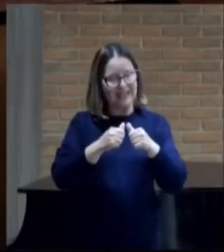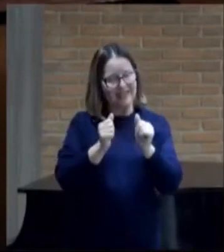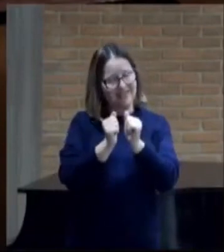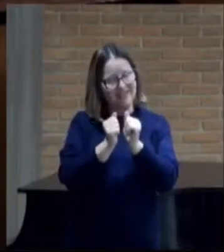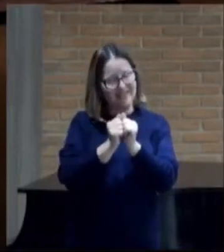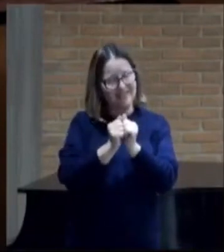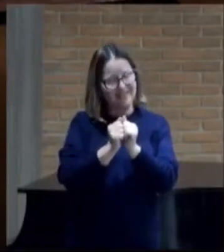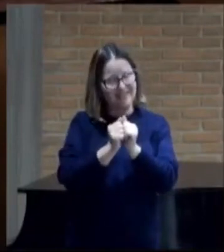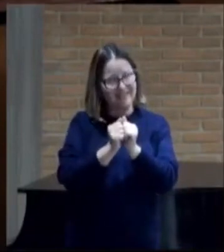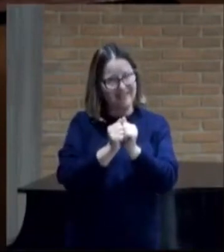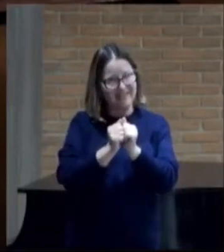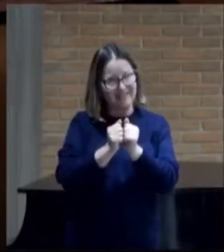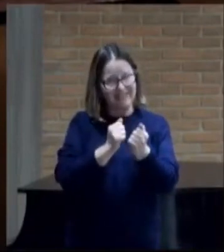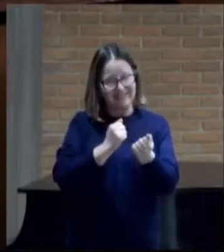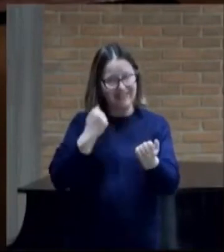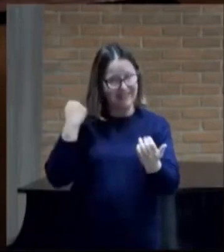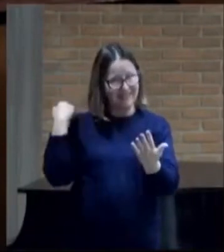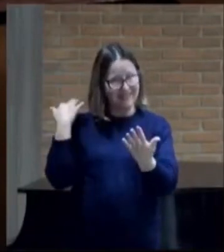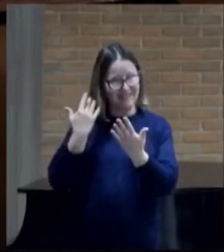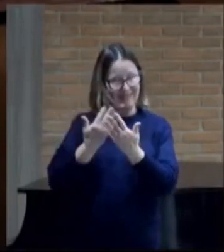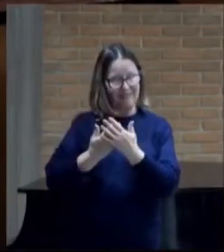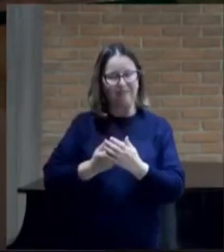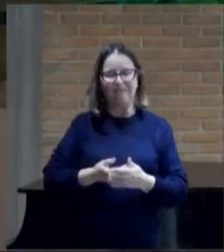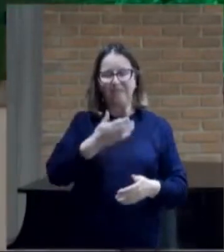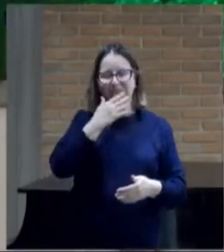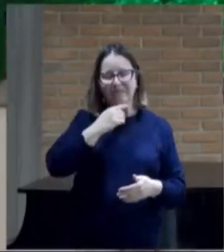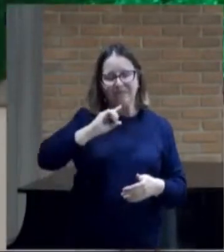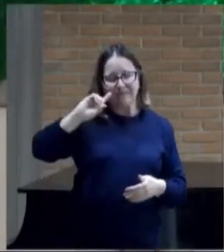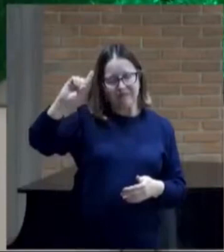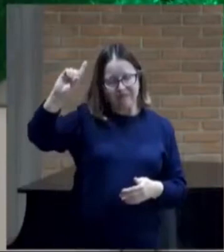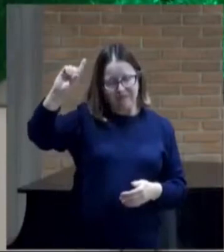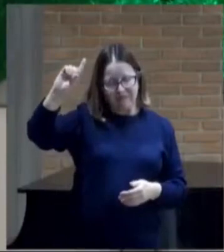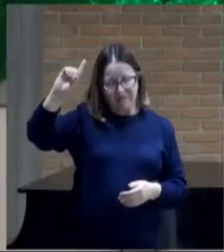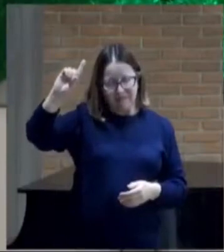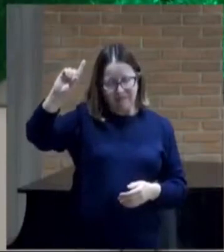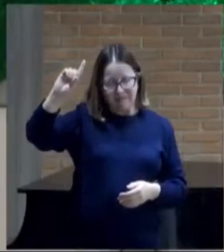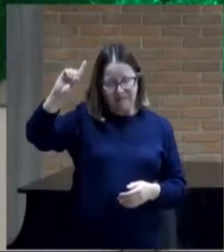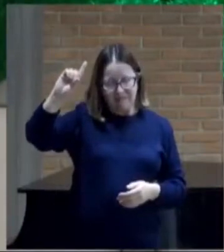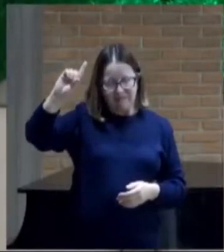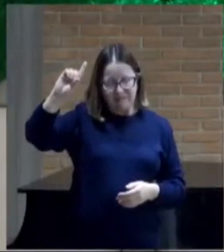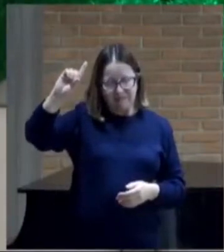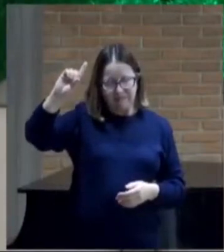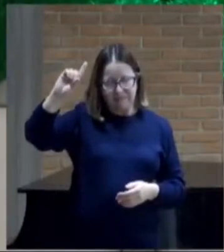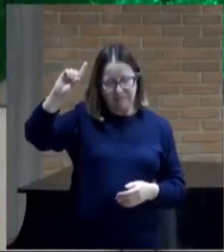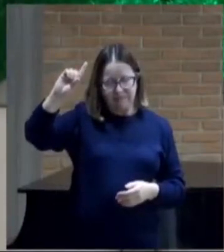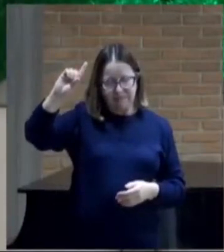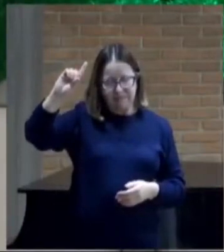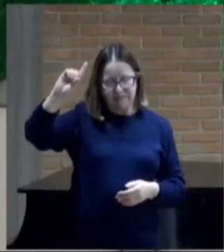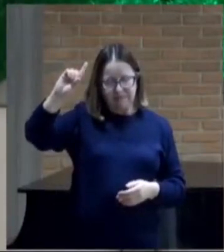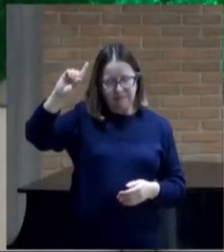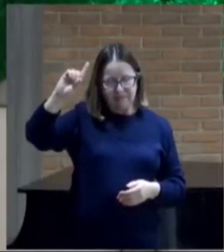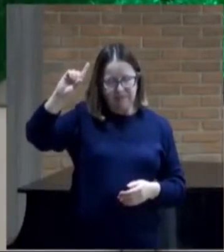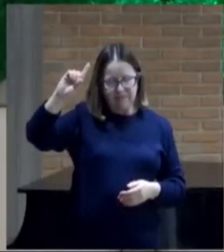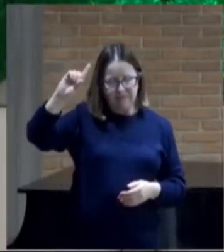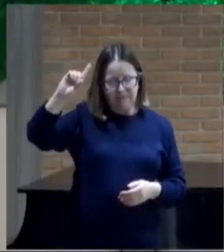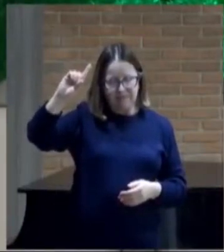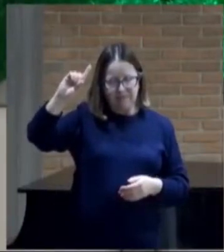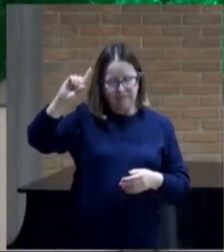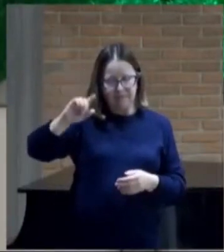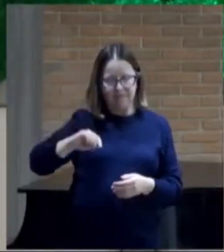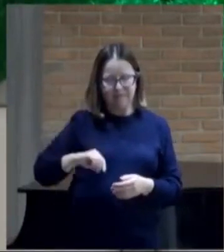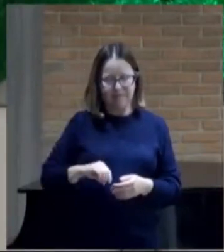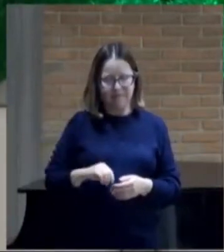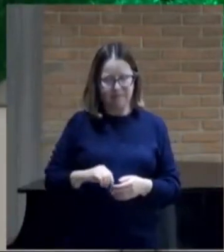desde o princípio. Pai, enquanto